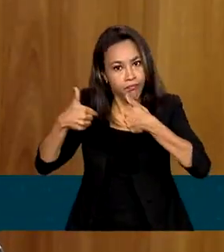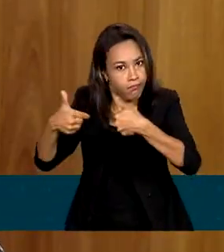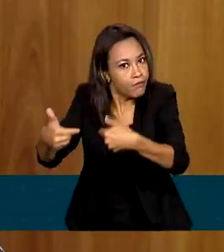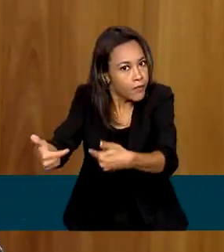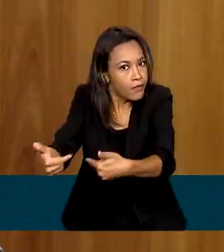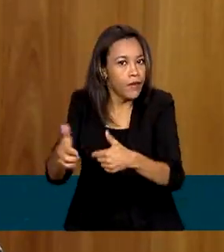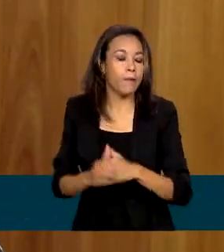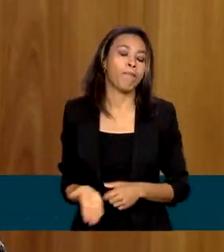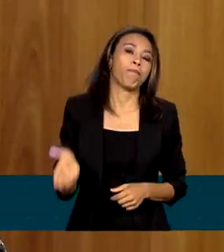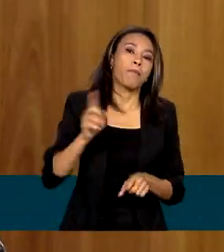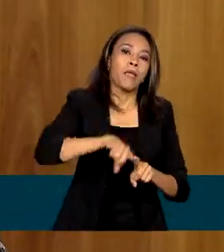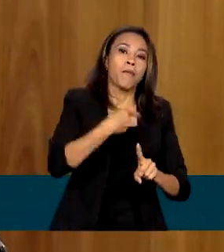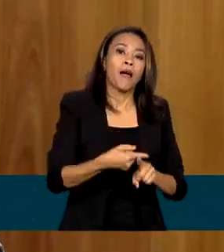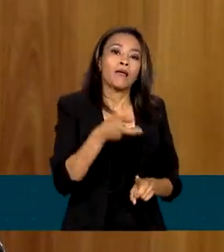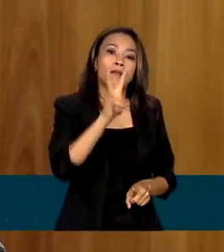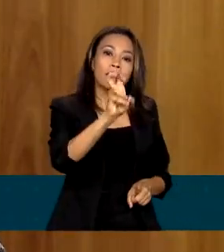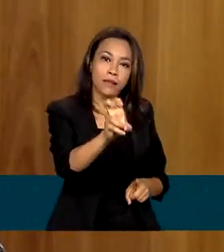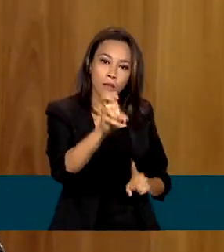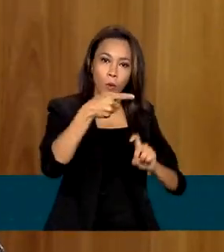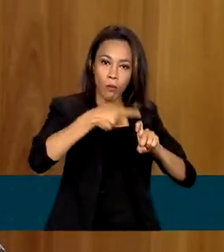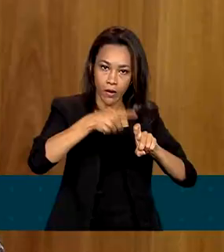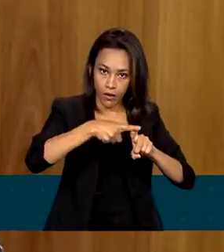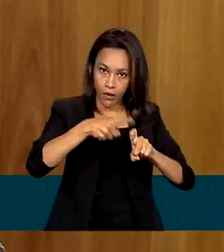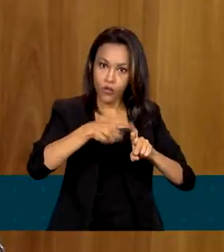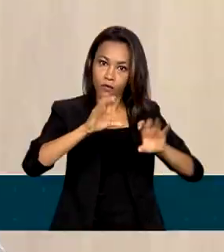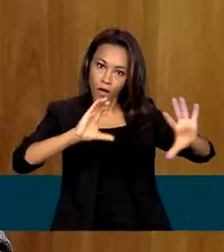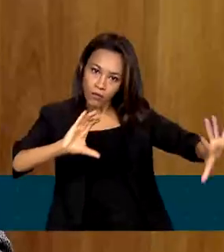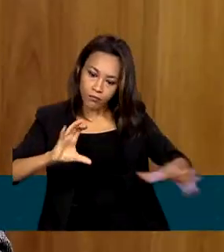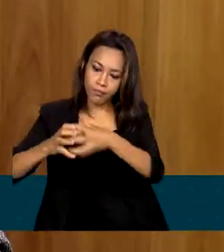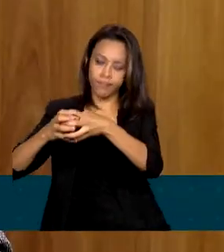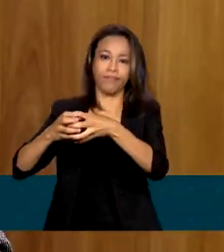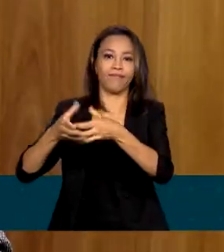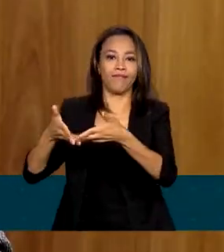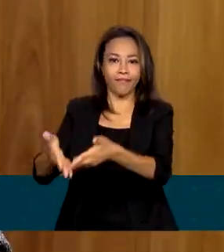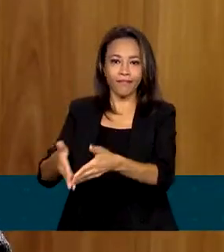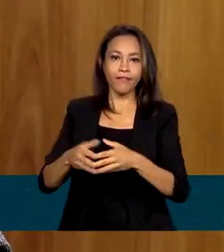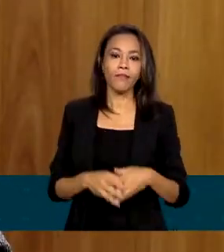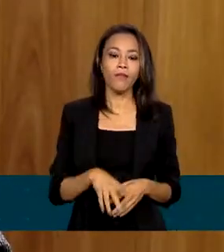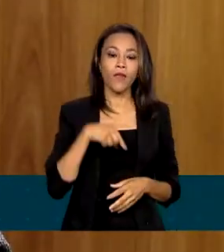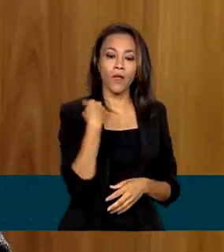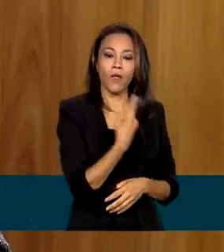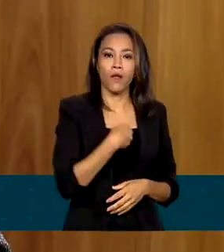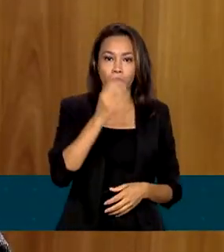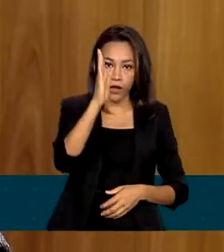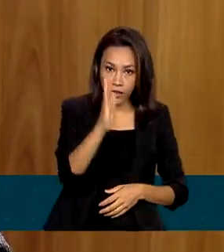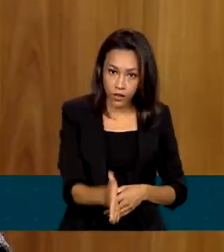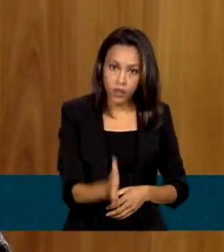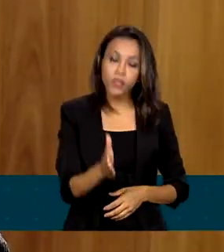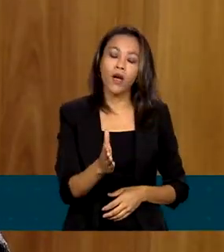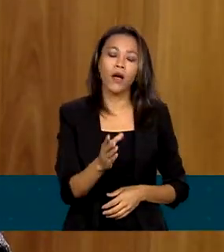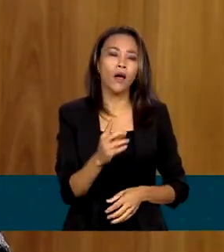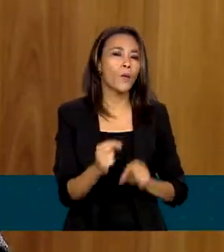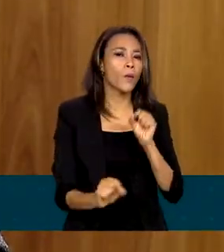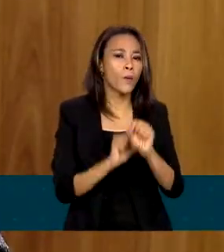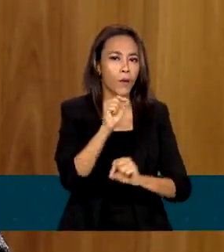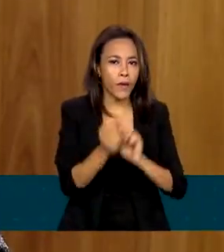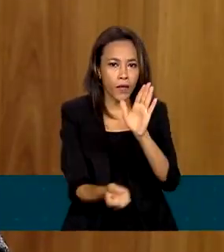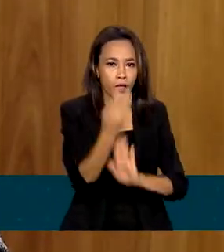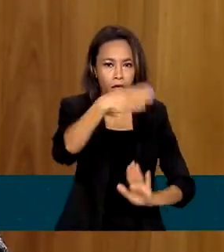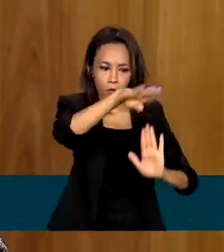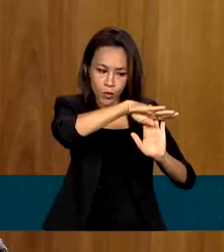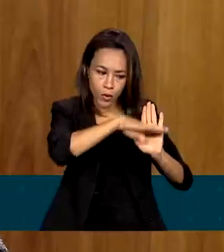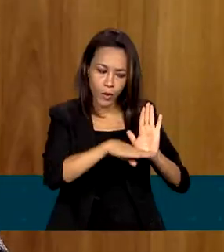mais cinco médicos também se incorporarão ao programa. Nós já instituímos um programa de redução das